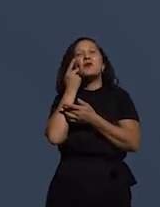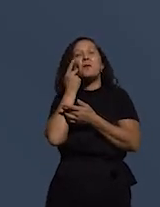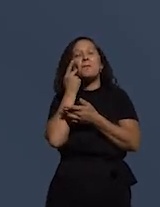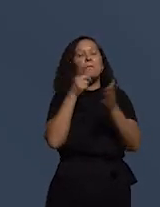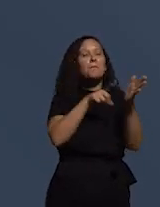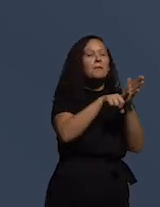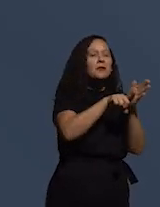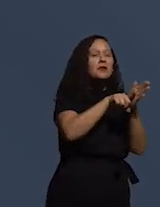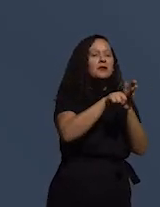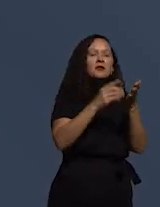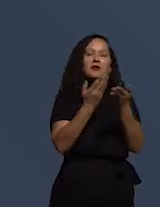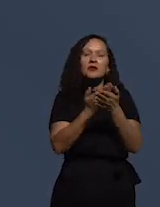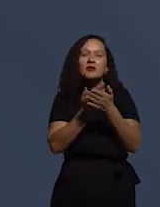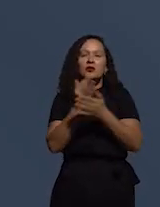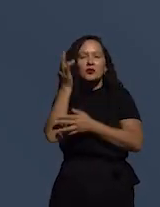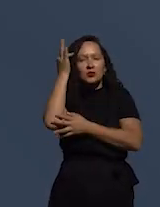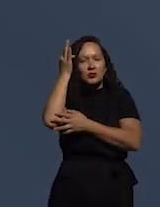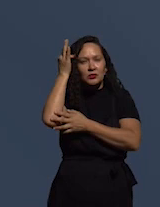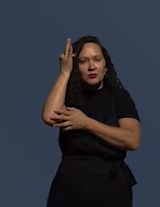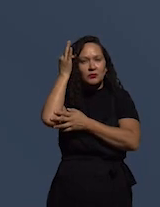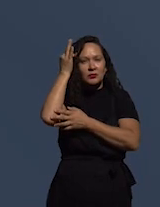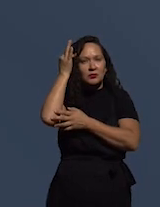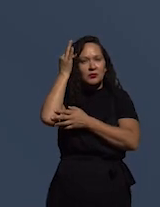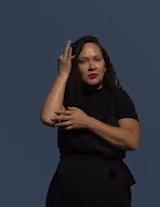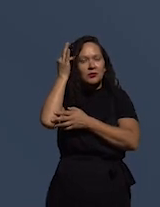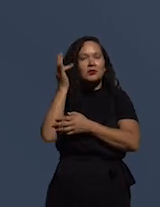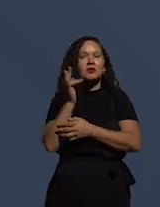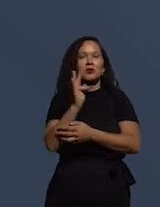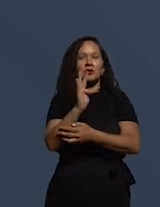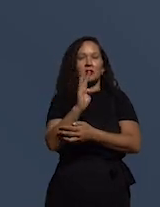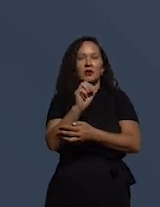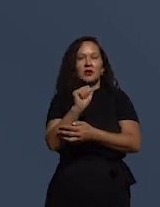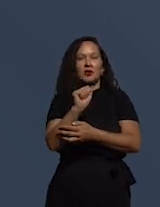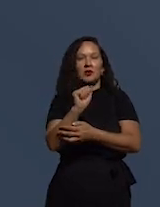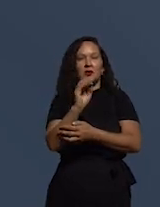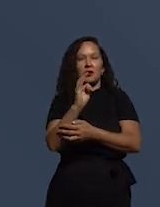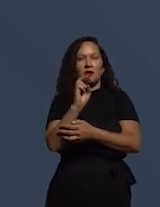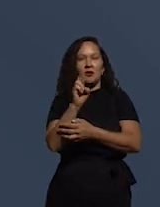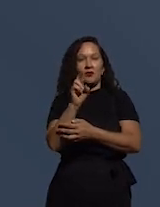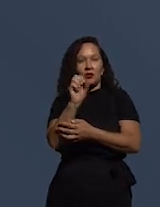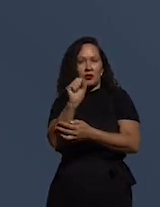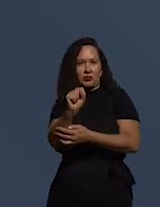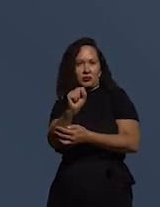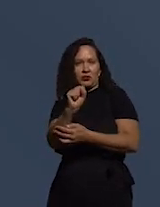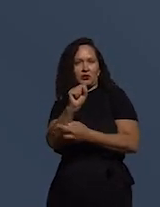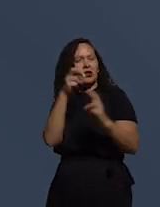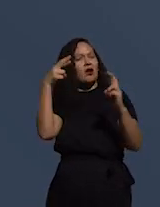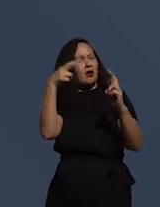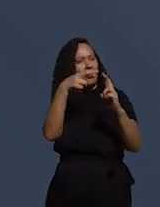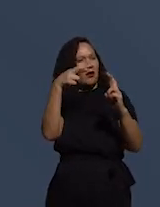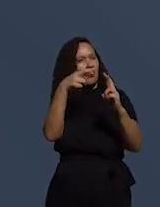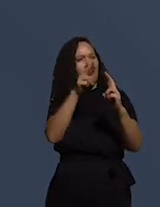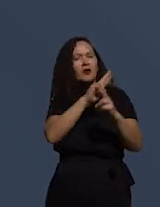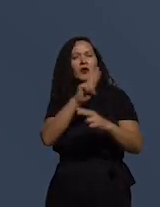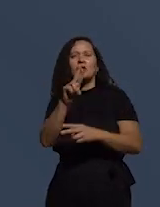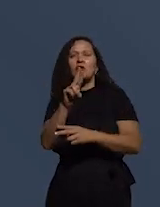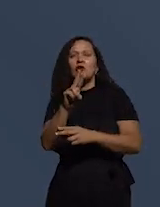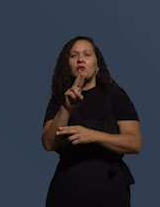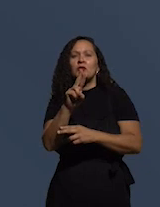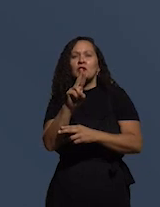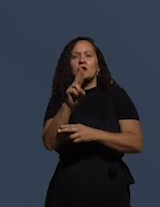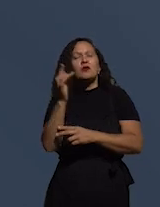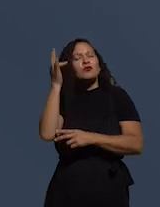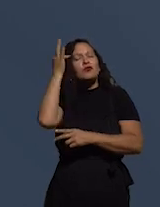um pouco de filosofia, é flatus voces, tão referenciada no nominalismo, doutrina